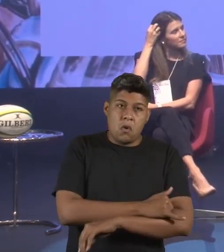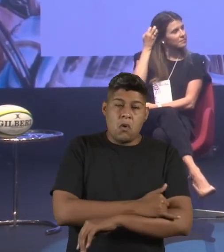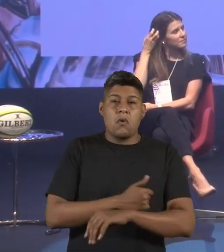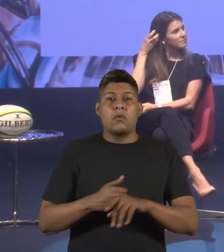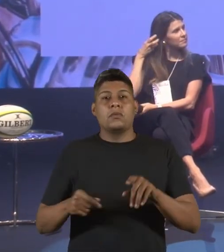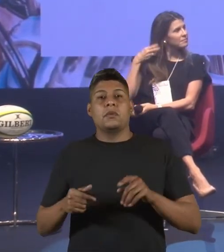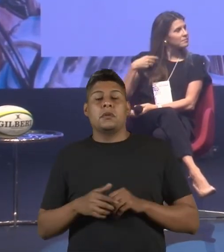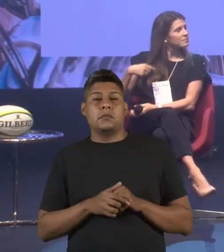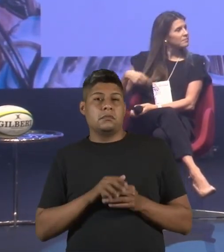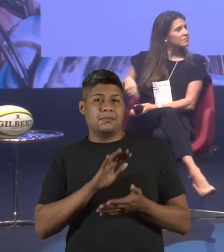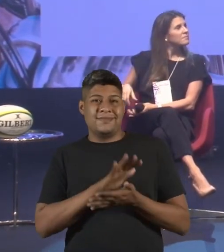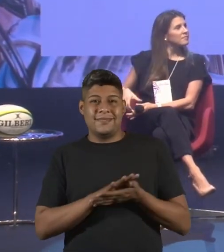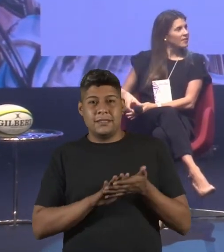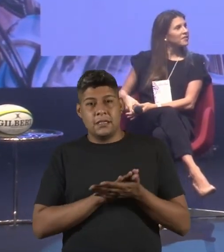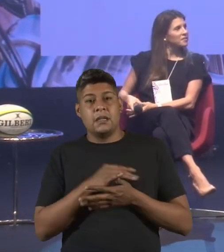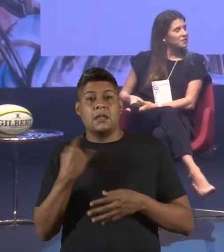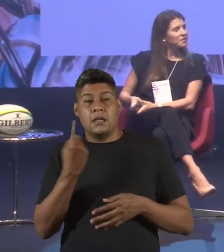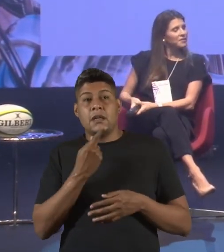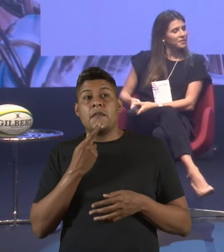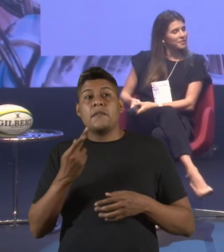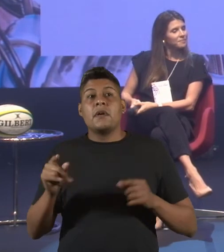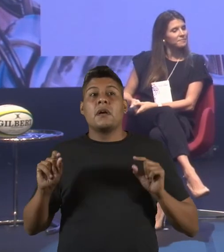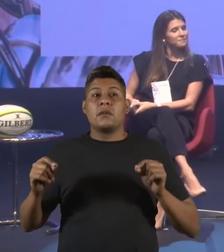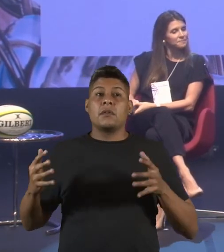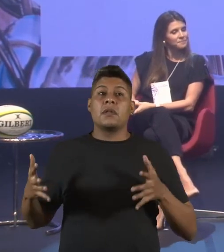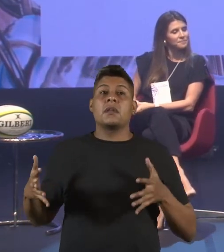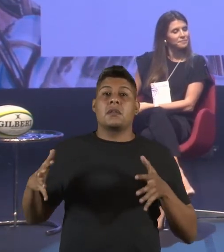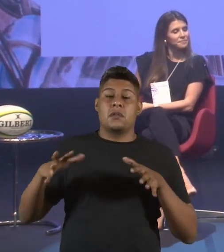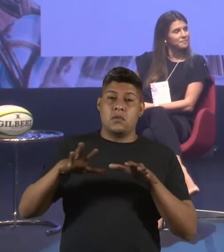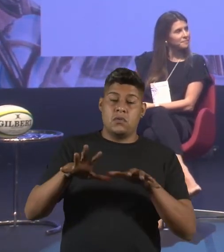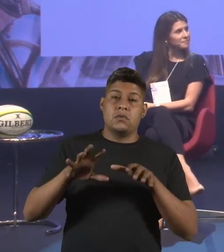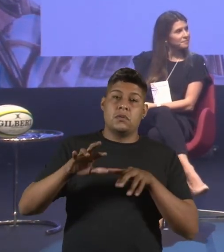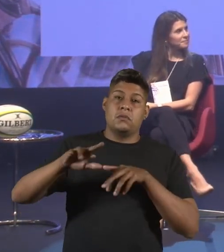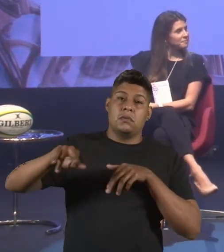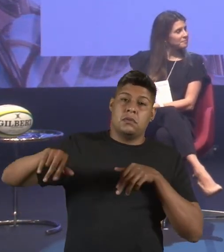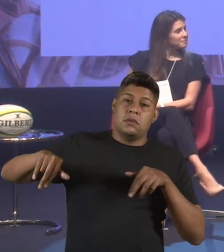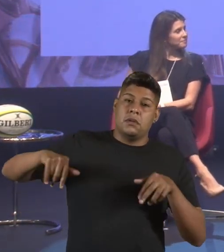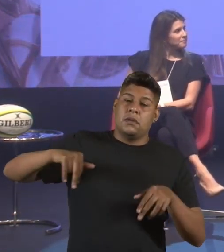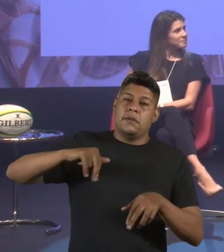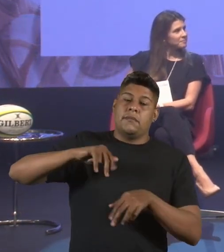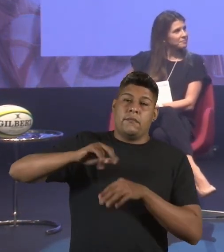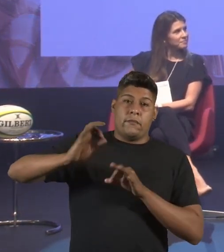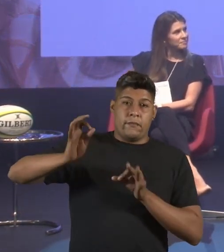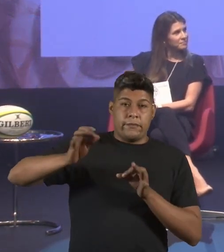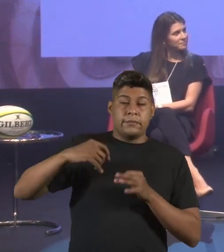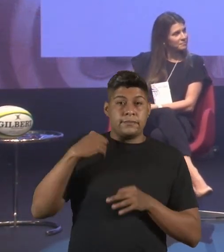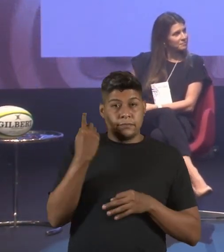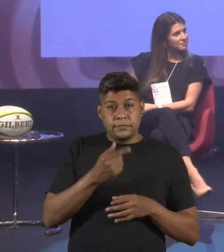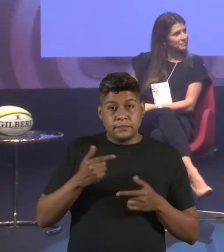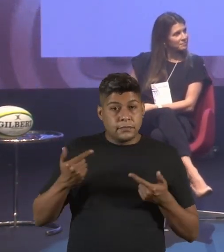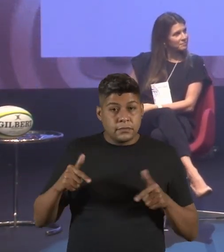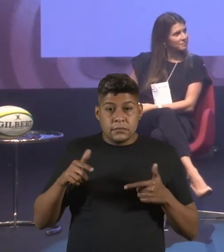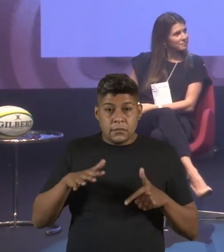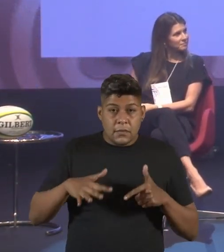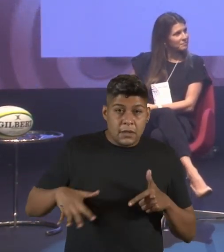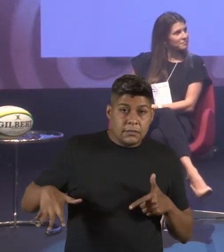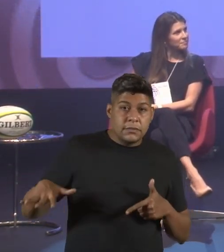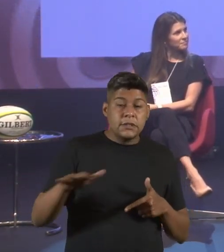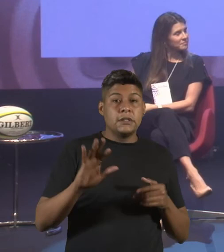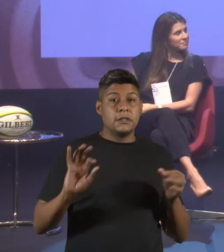obesas quando a gente fala de inclusão e diversidade. Nós não temos ambientes